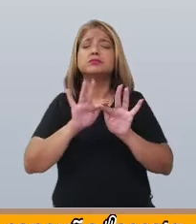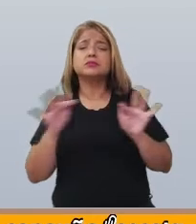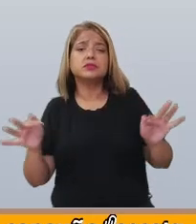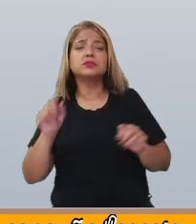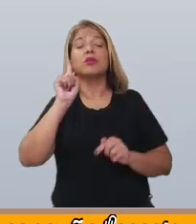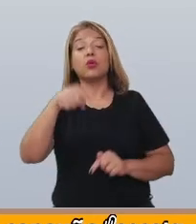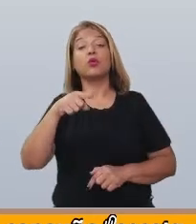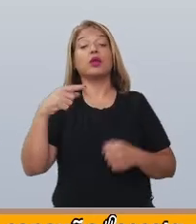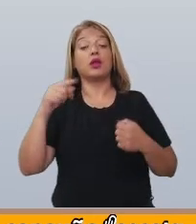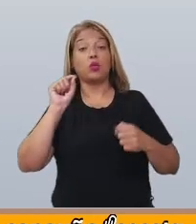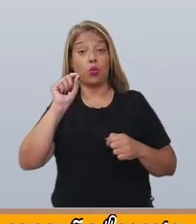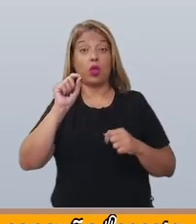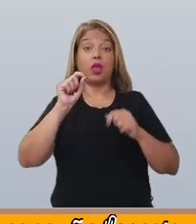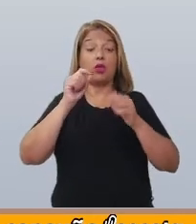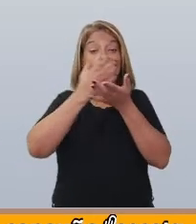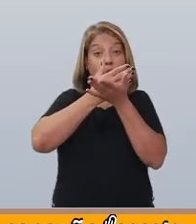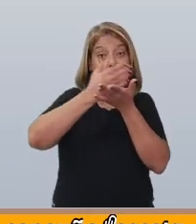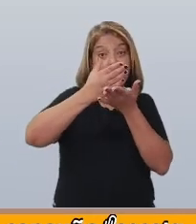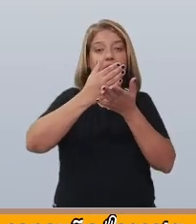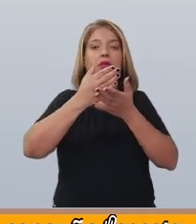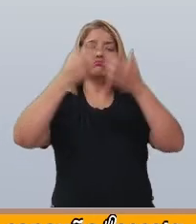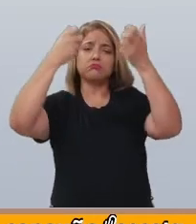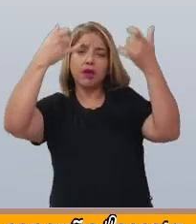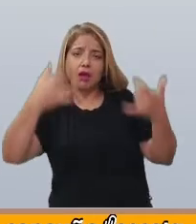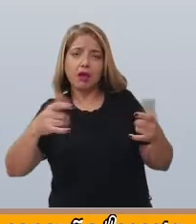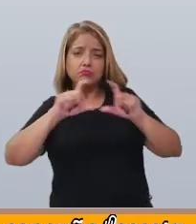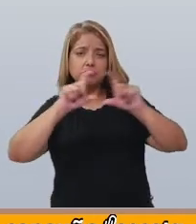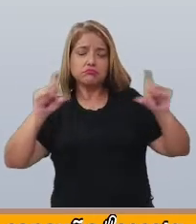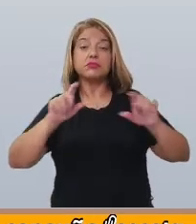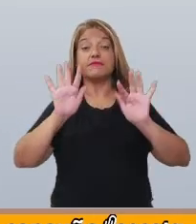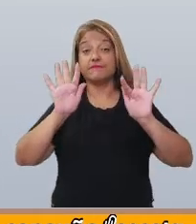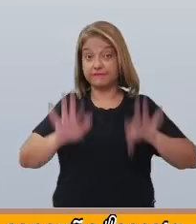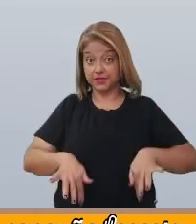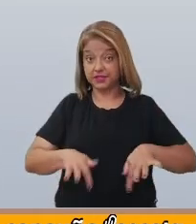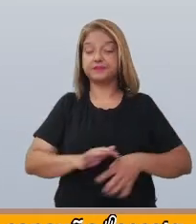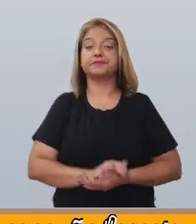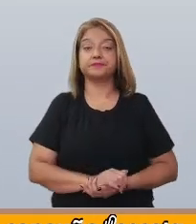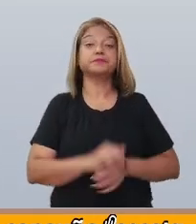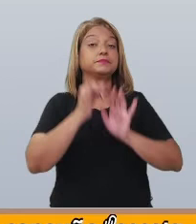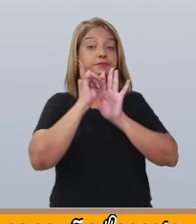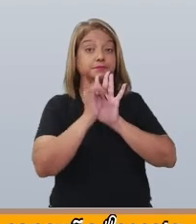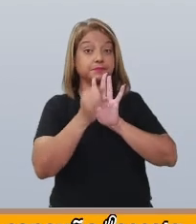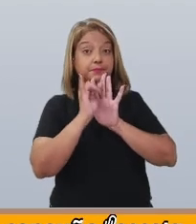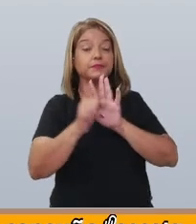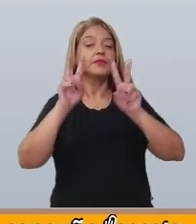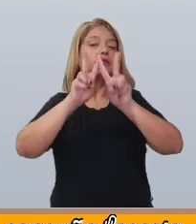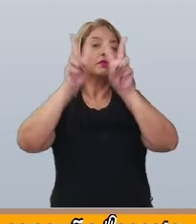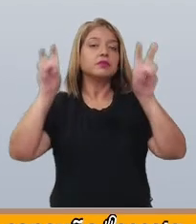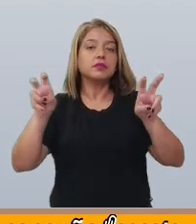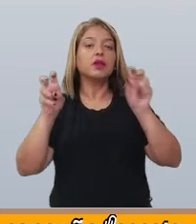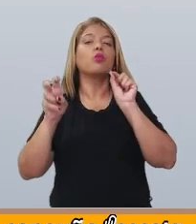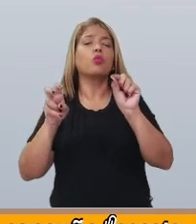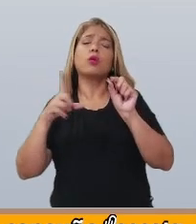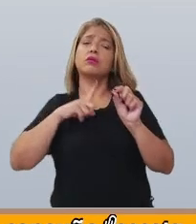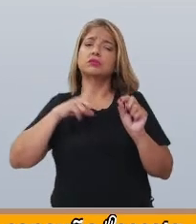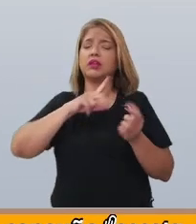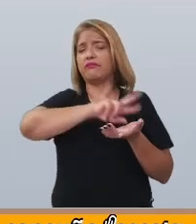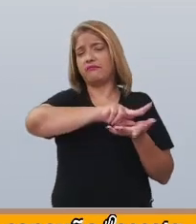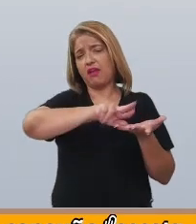começo, meio e fim. Na fábula, as temáticas são